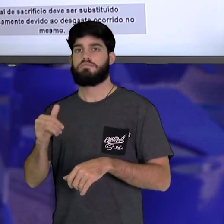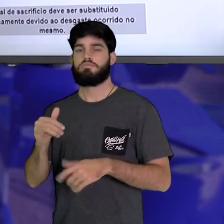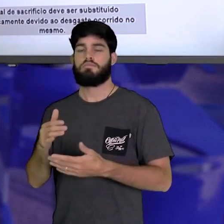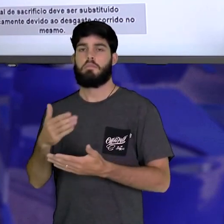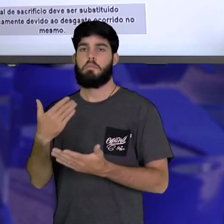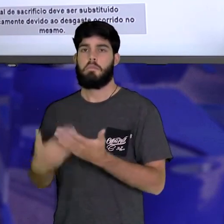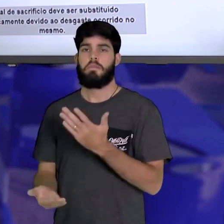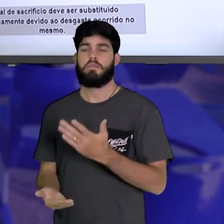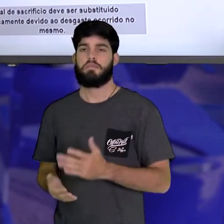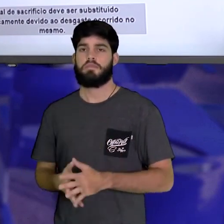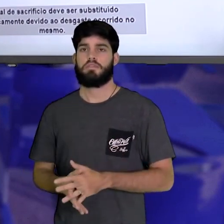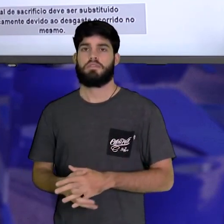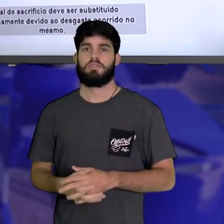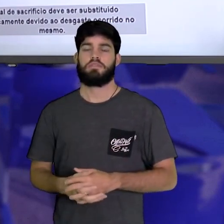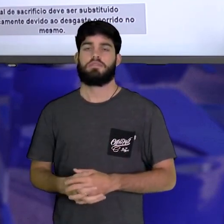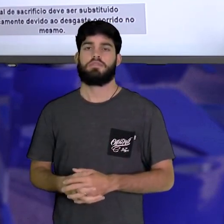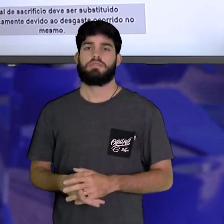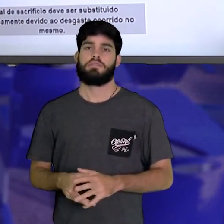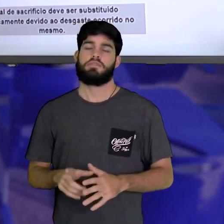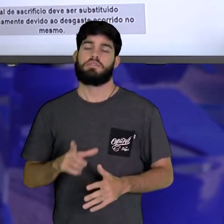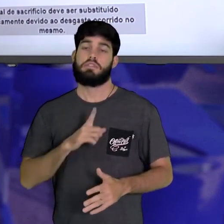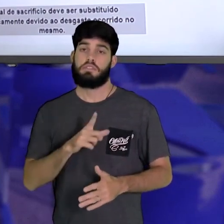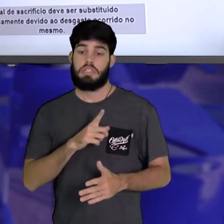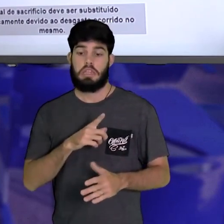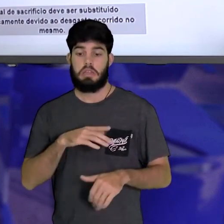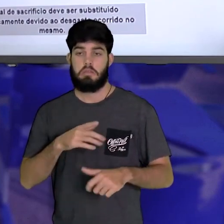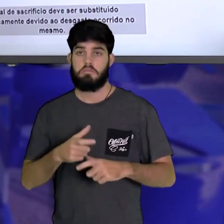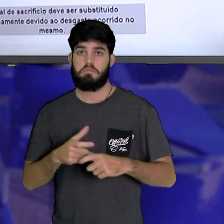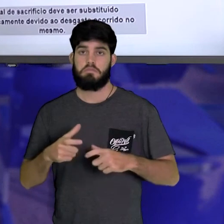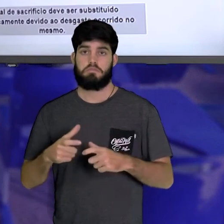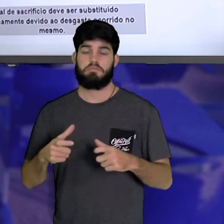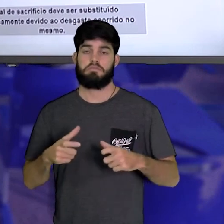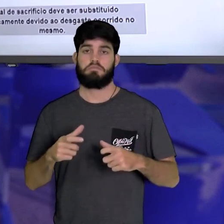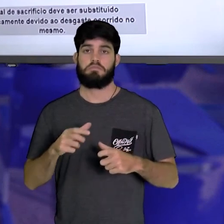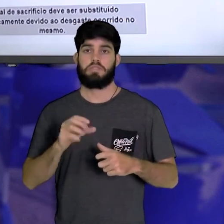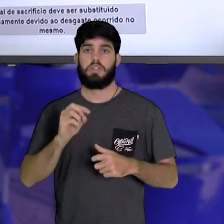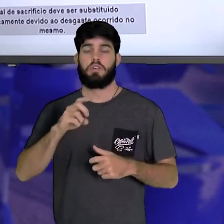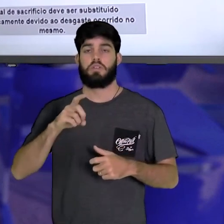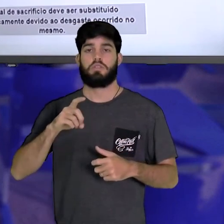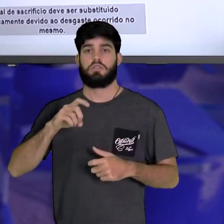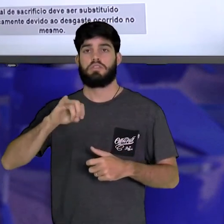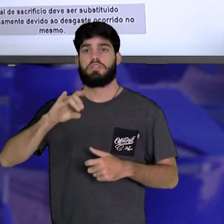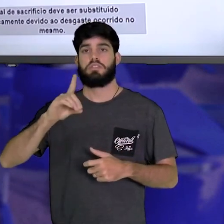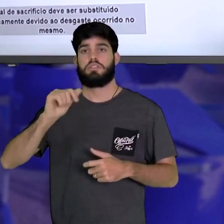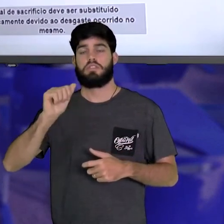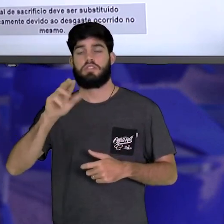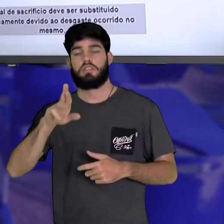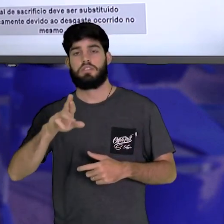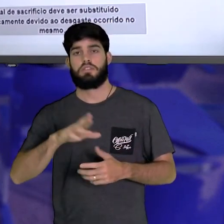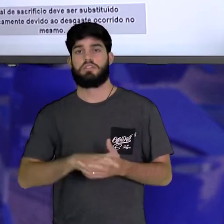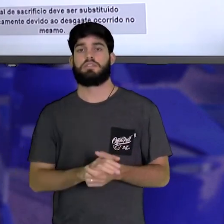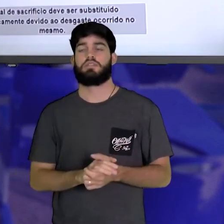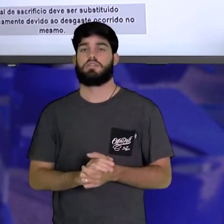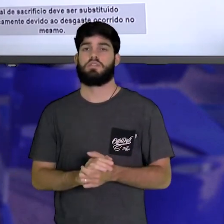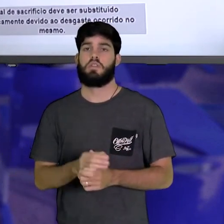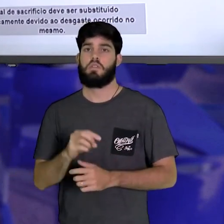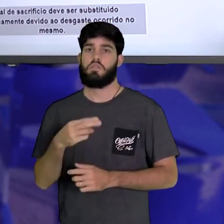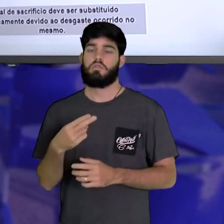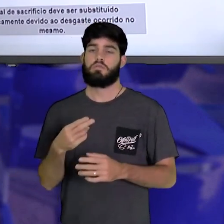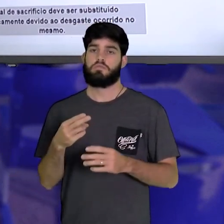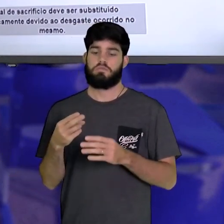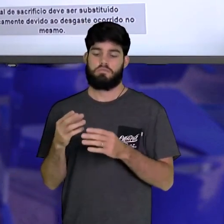sacrifício é aquele que tem maior tendência a oxidar do que o metal que está no seu